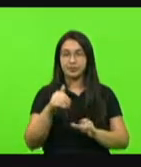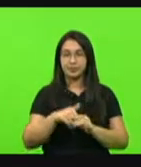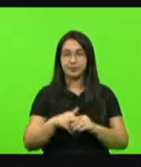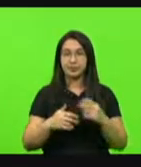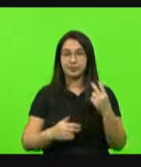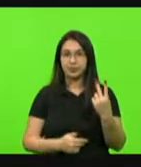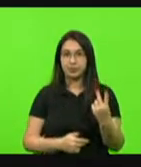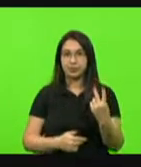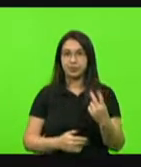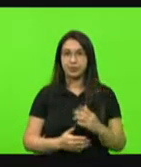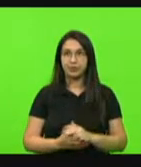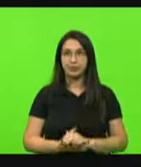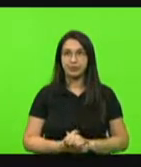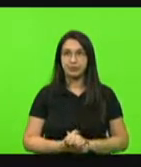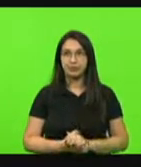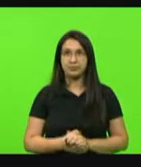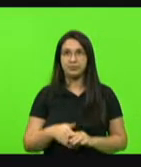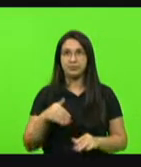Desculpa. Não, voto 1.